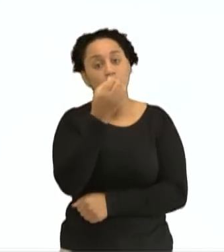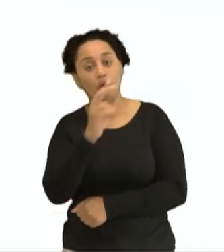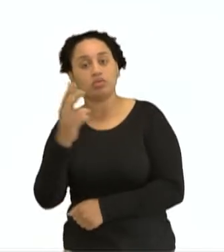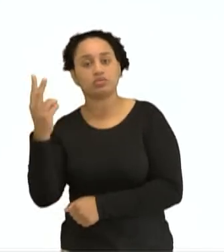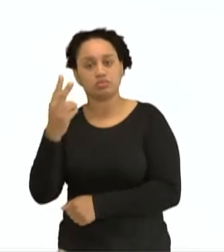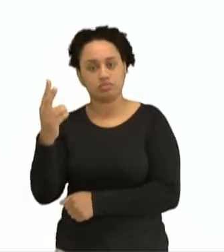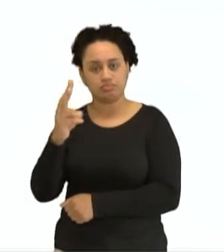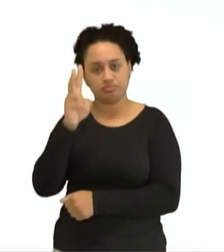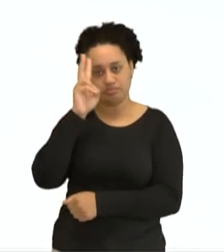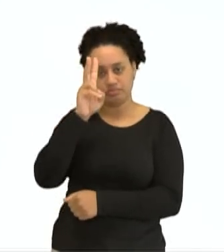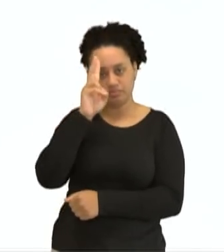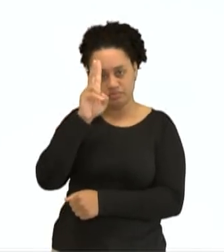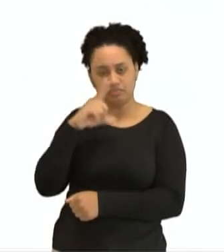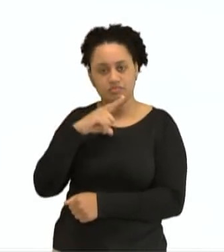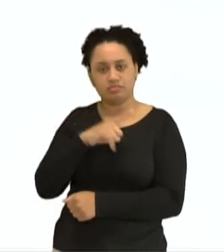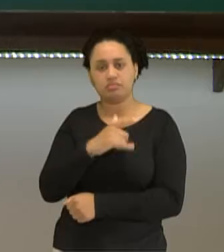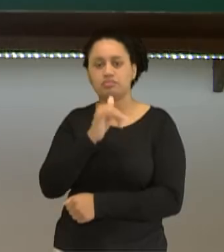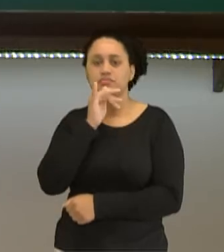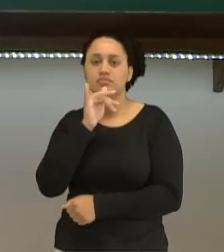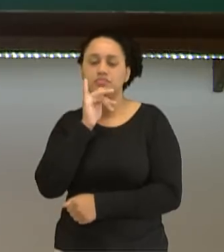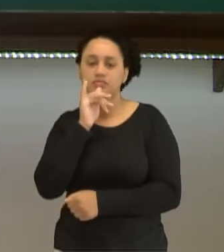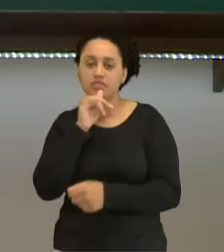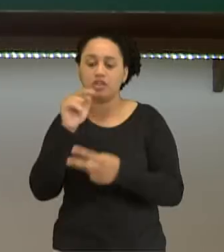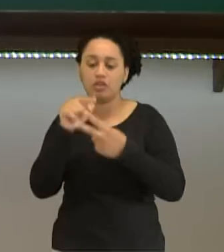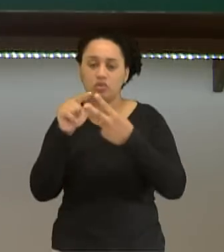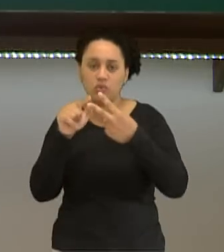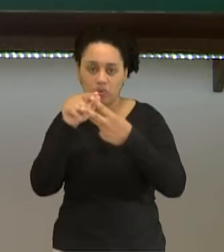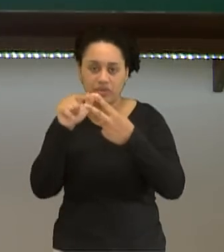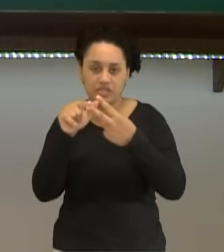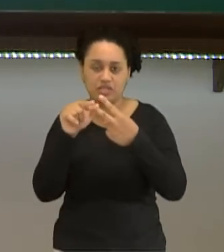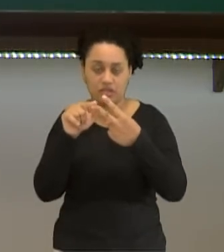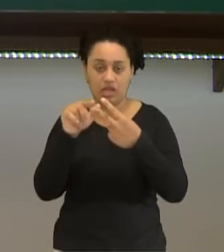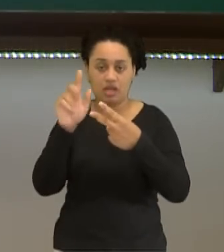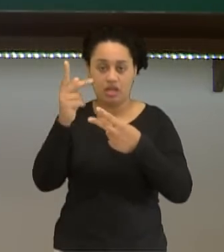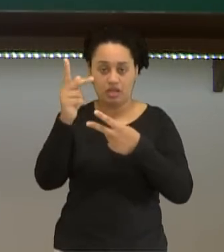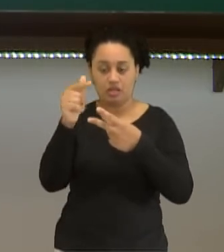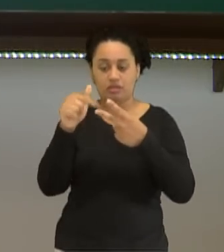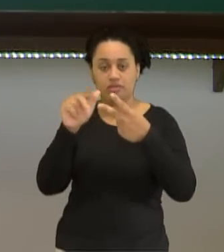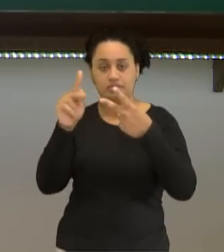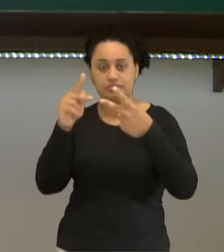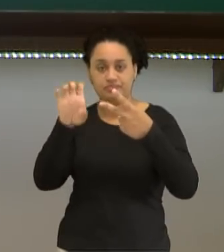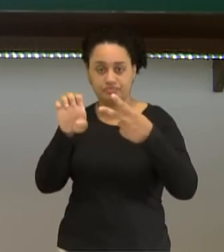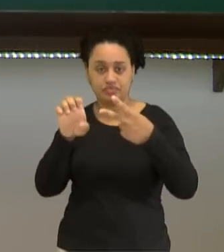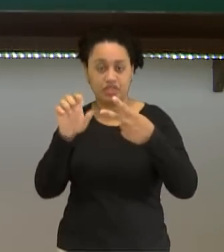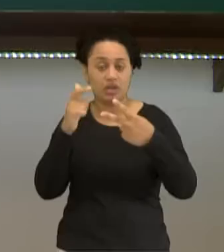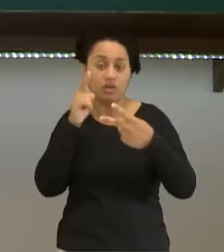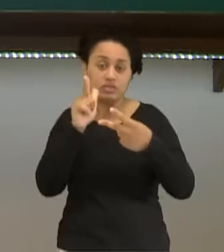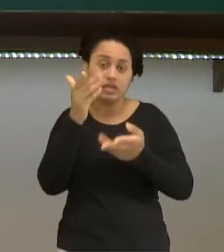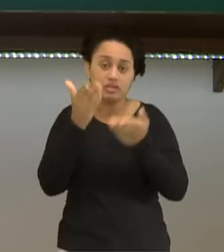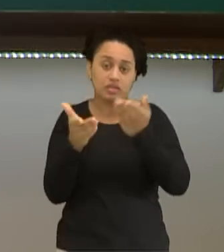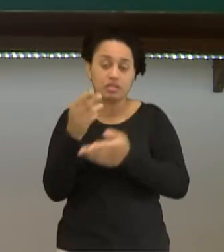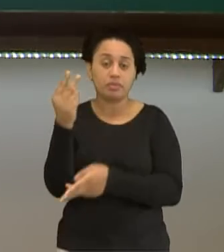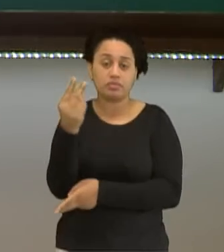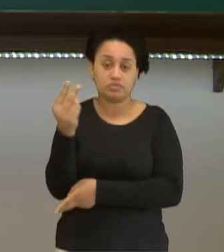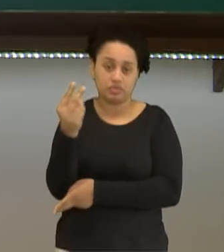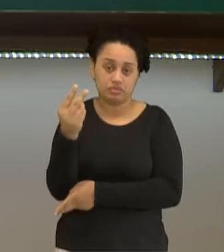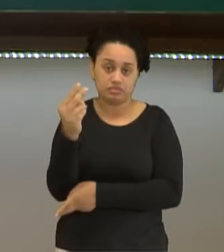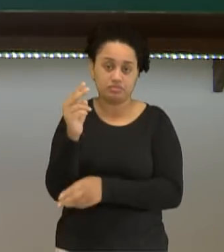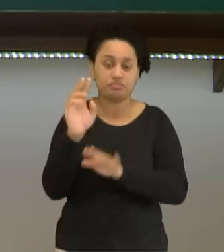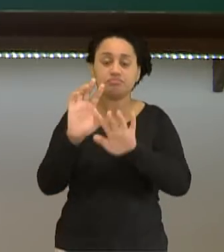Lembram-se dos exemplos que eu falei sobre hélio e hidrogênio? O hidrogênio vai ficar estável com dois elétrons. Então,